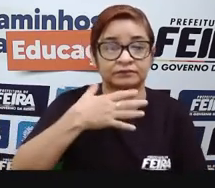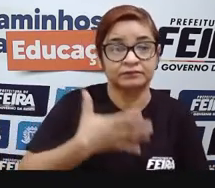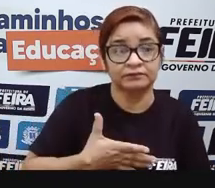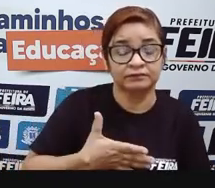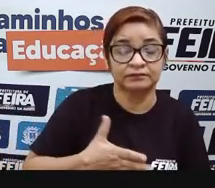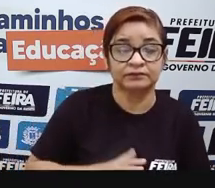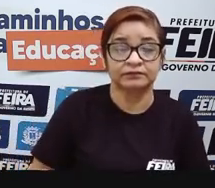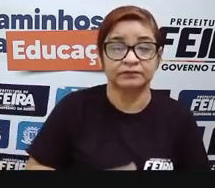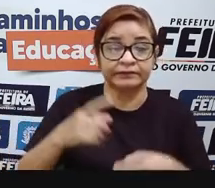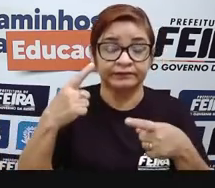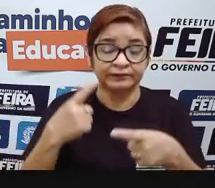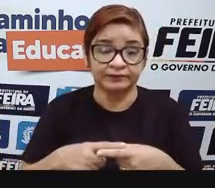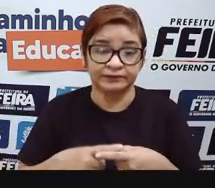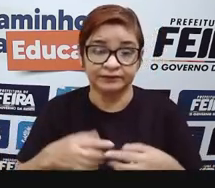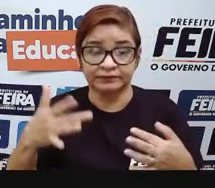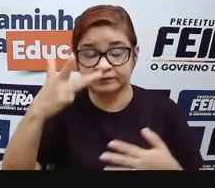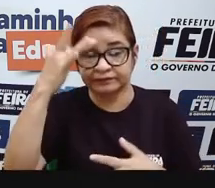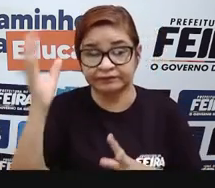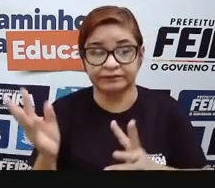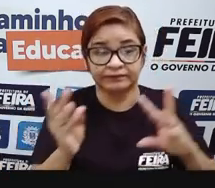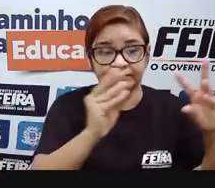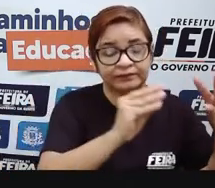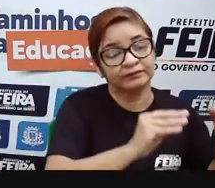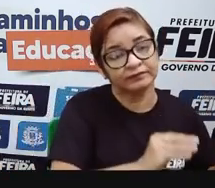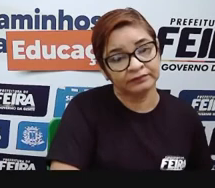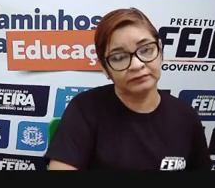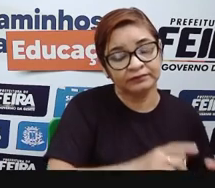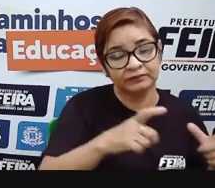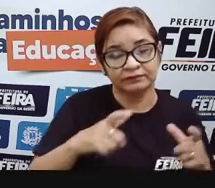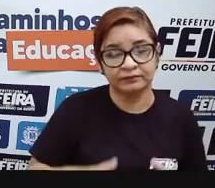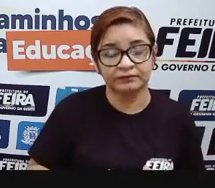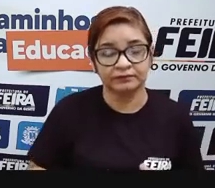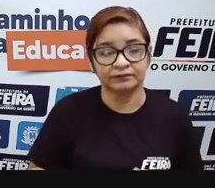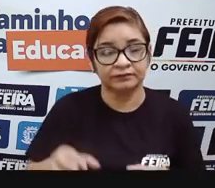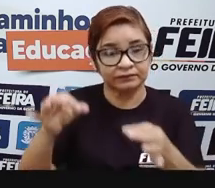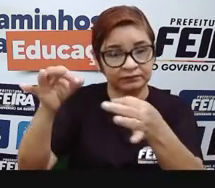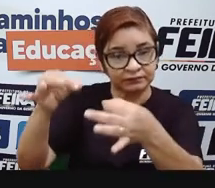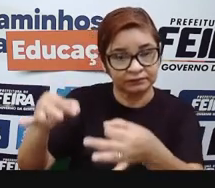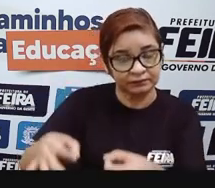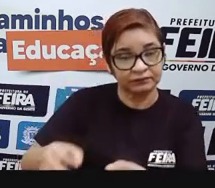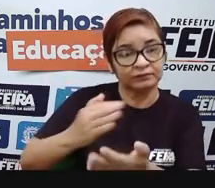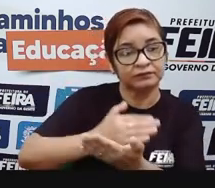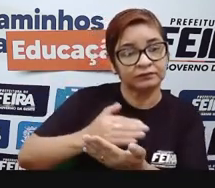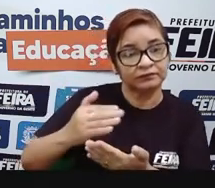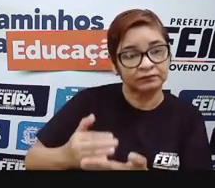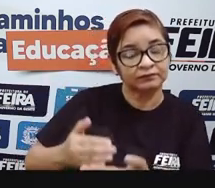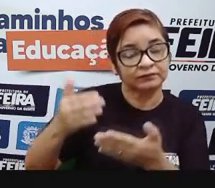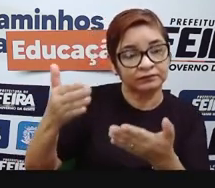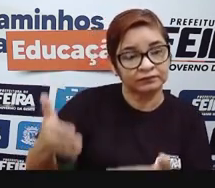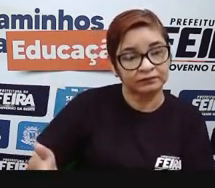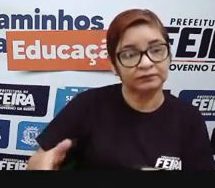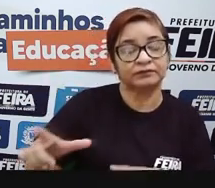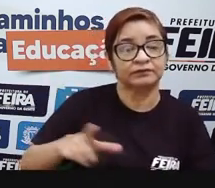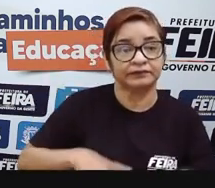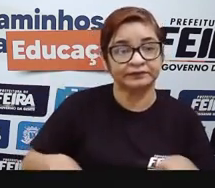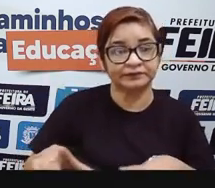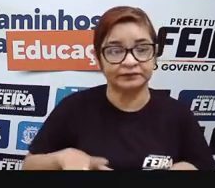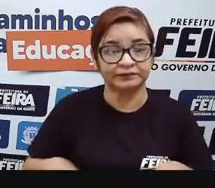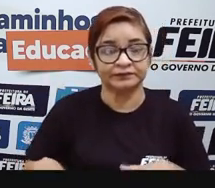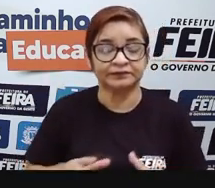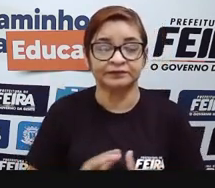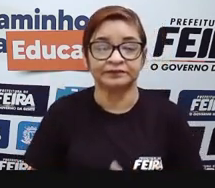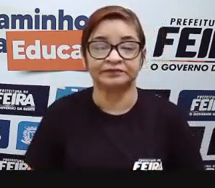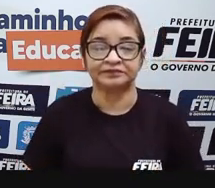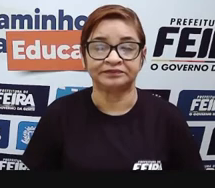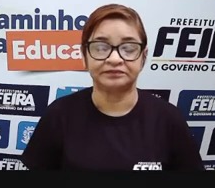porque muitas pessoas saíram daquele local e ele estava, né, trabalhando com menos